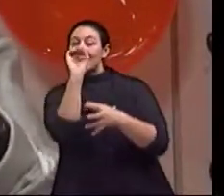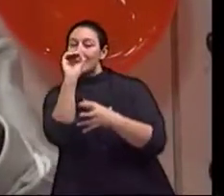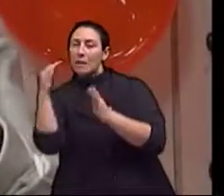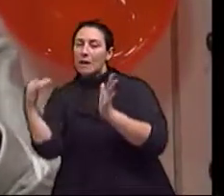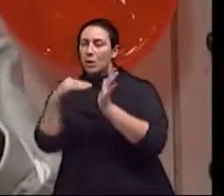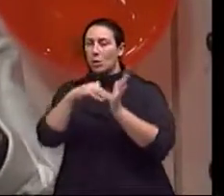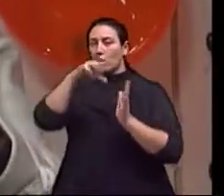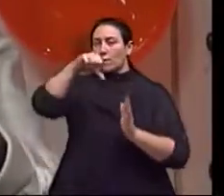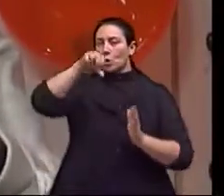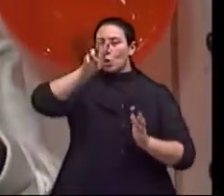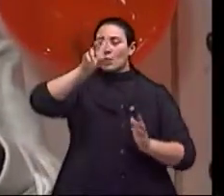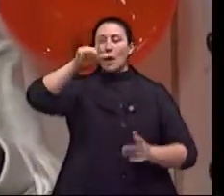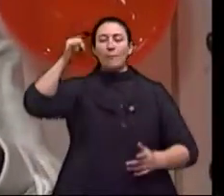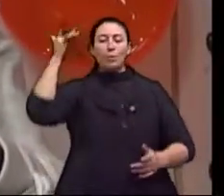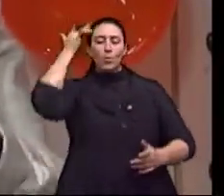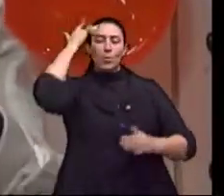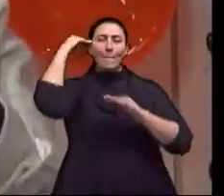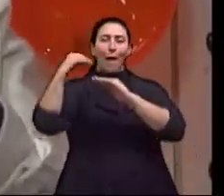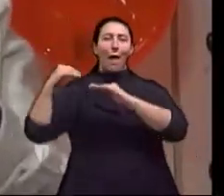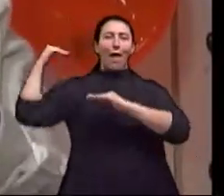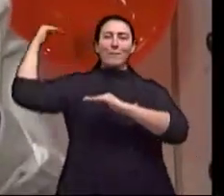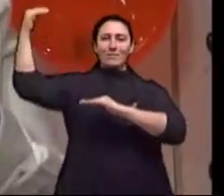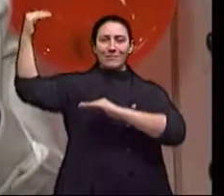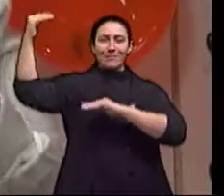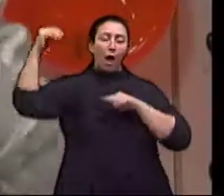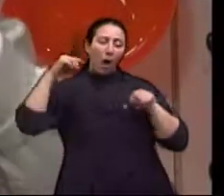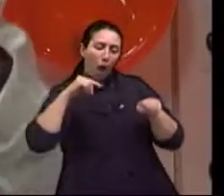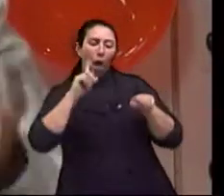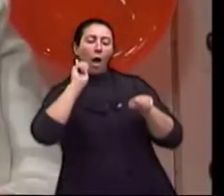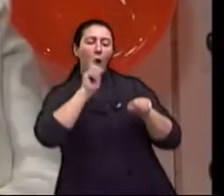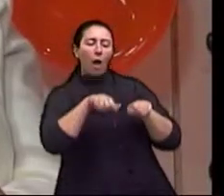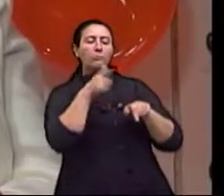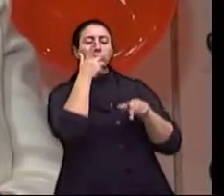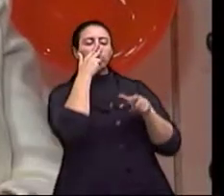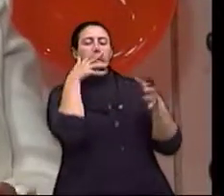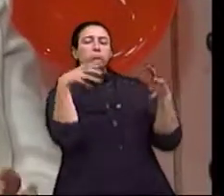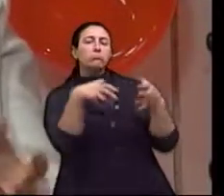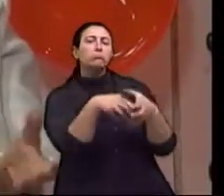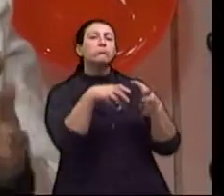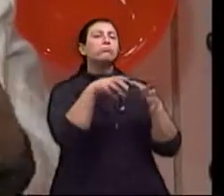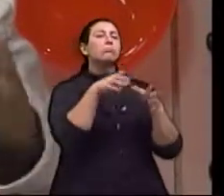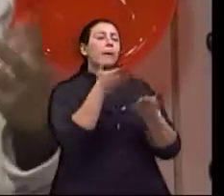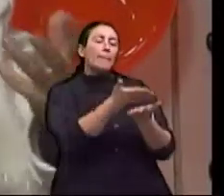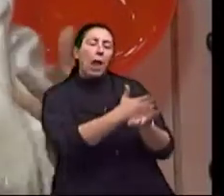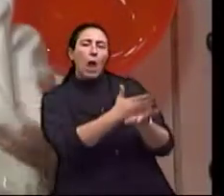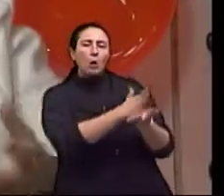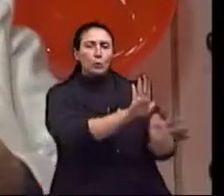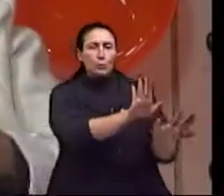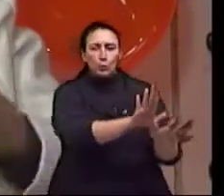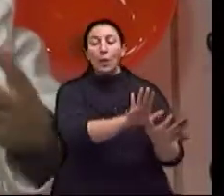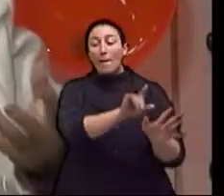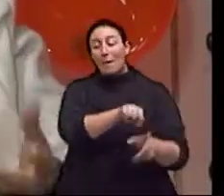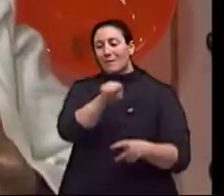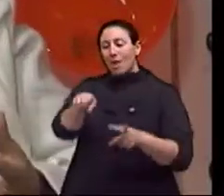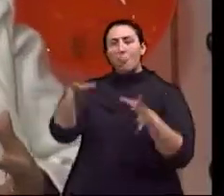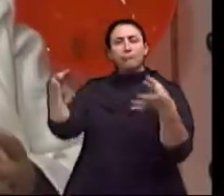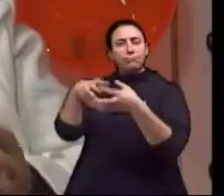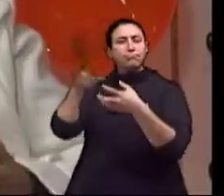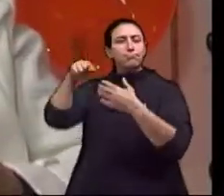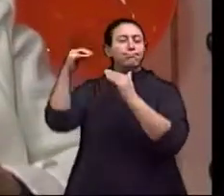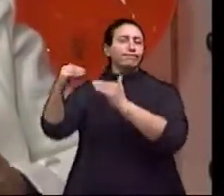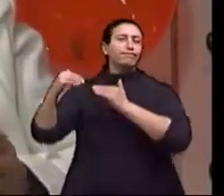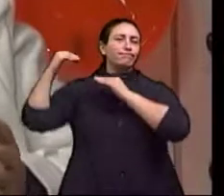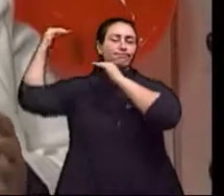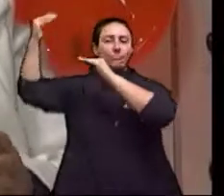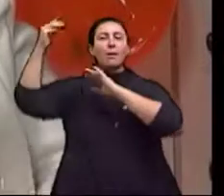maturidade plena. O adulto maduro pleno, porque é o momento que ele atinge a consagração, a culminância dos seus